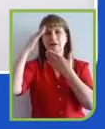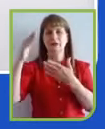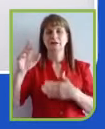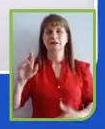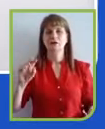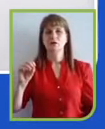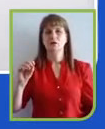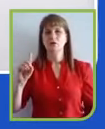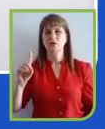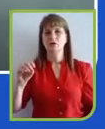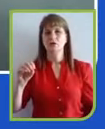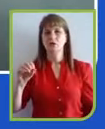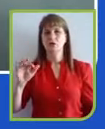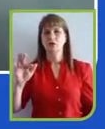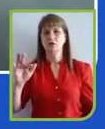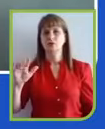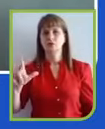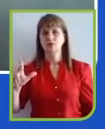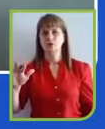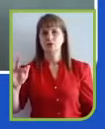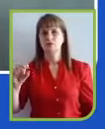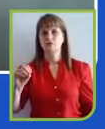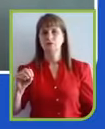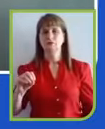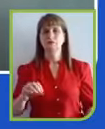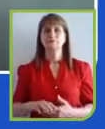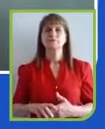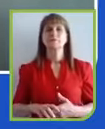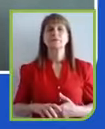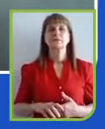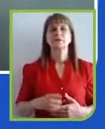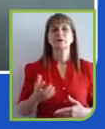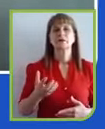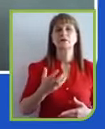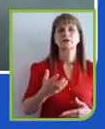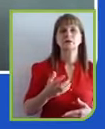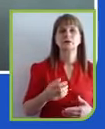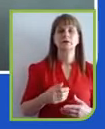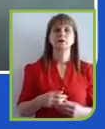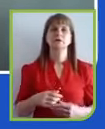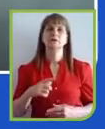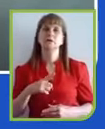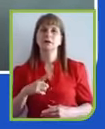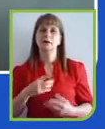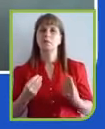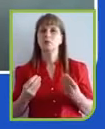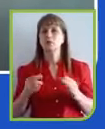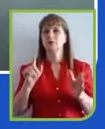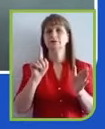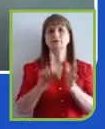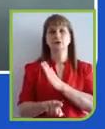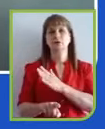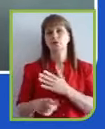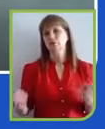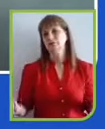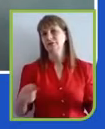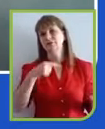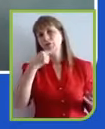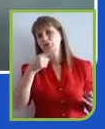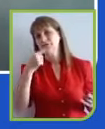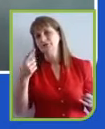Obrigado pelos comentários. Temos muitas questões, obviamente a gente não vai conseguir responder a todas, mas